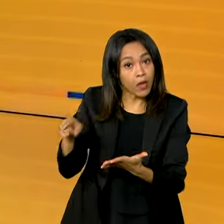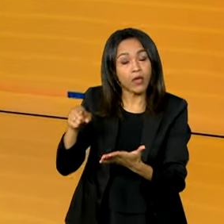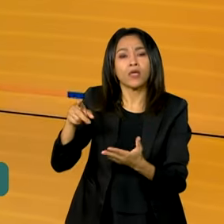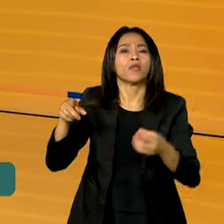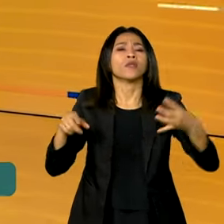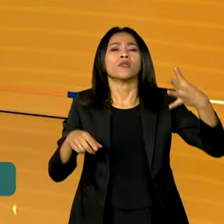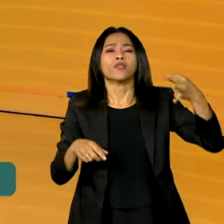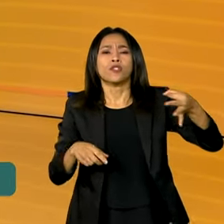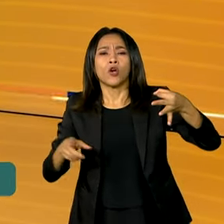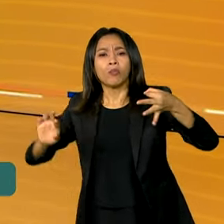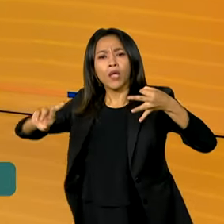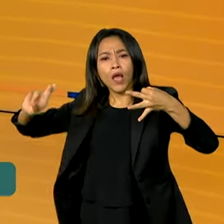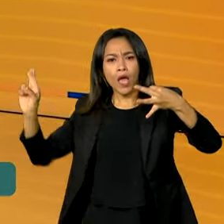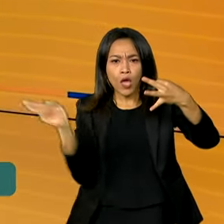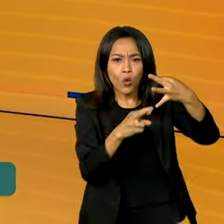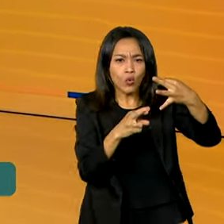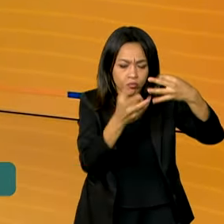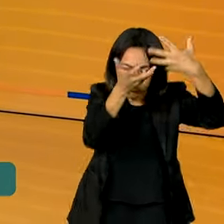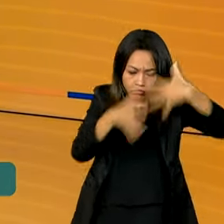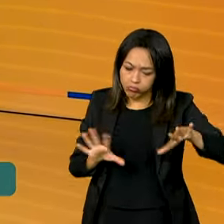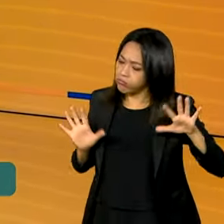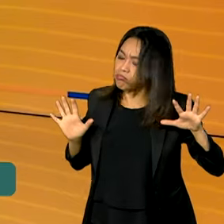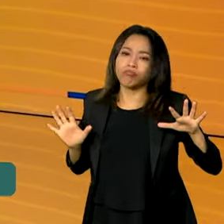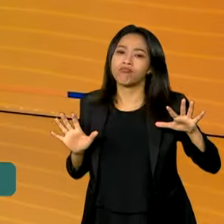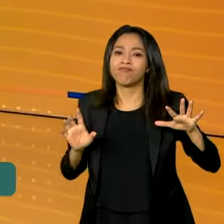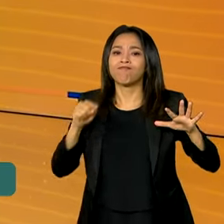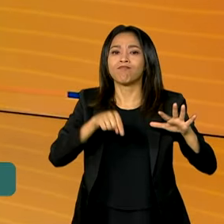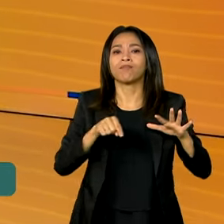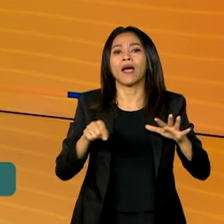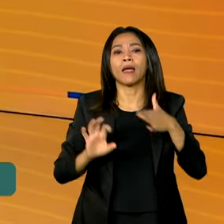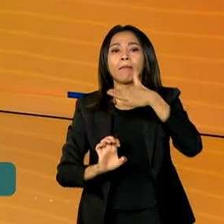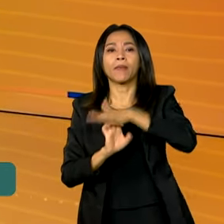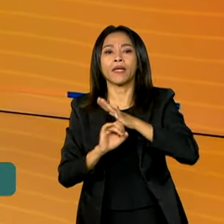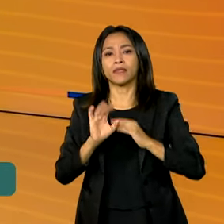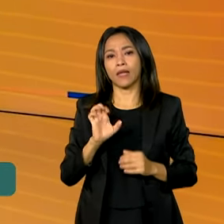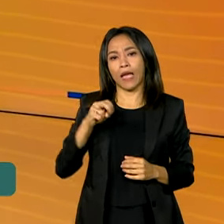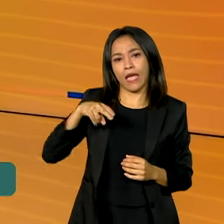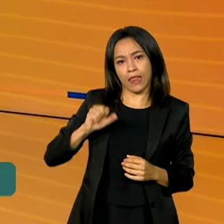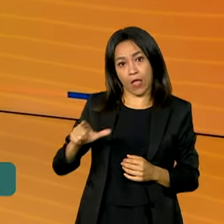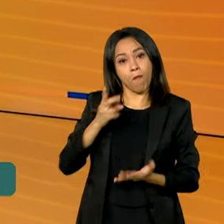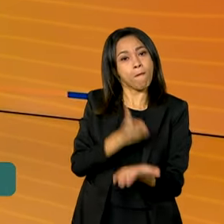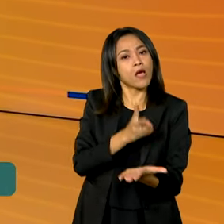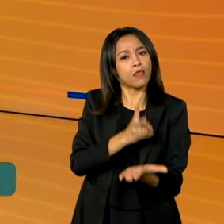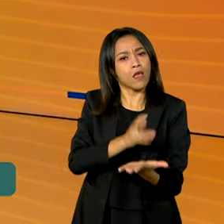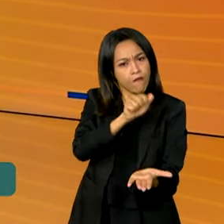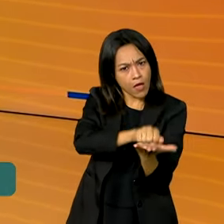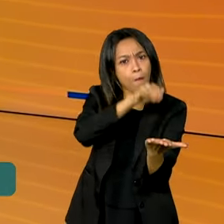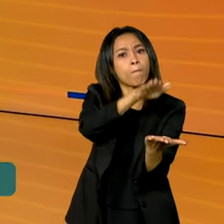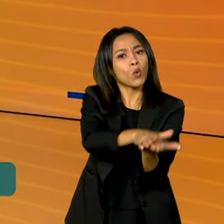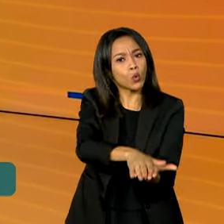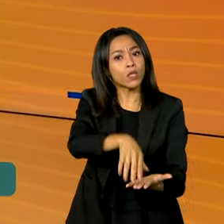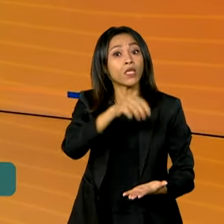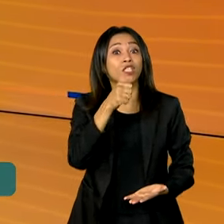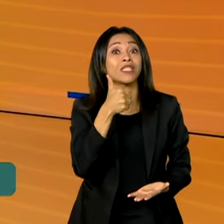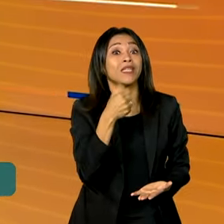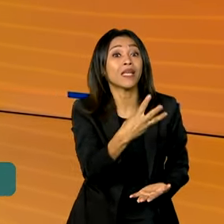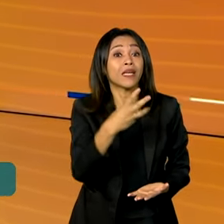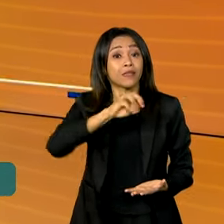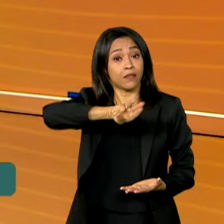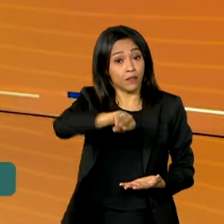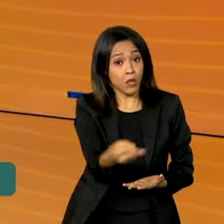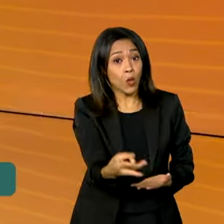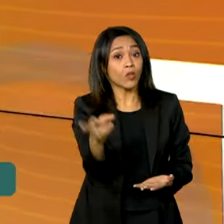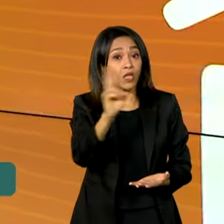pedido pela Enel, distribuidora que atua na Grande São Paulo e manteve a multa de mais de 13 milhões de reais pela